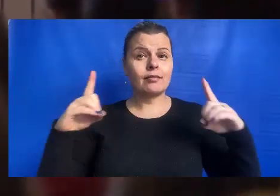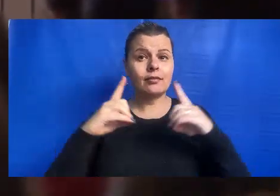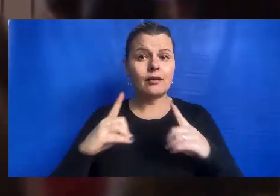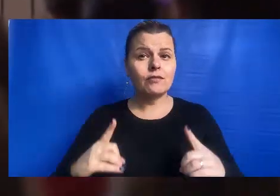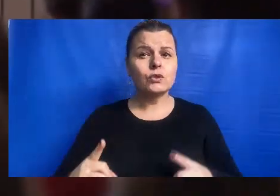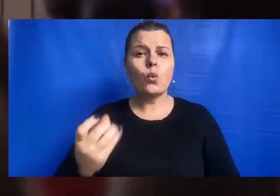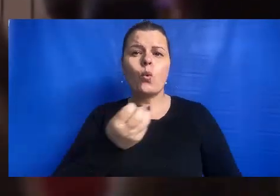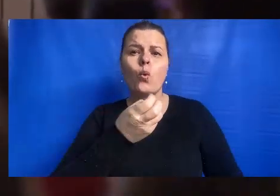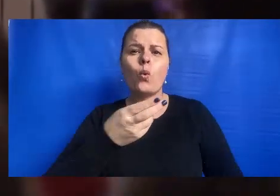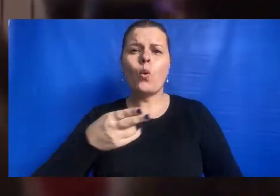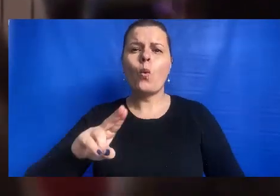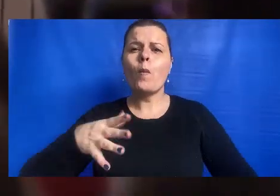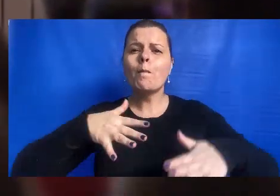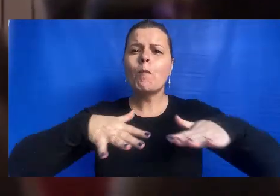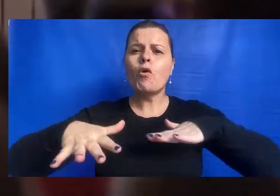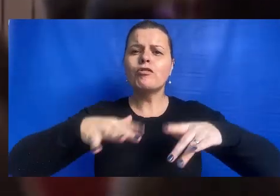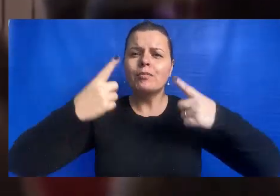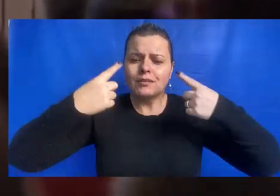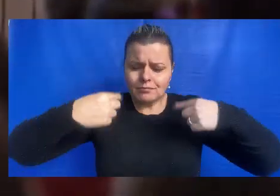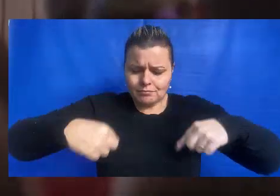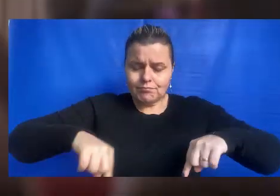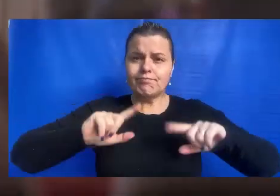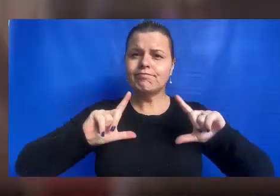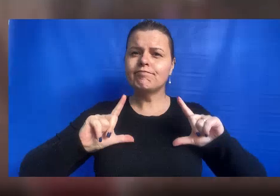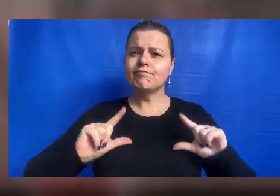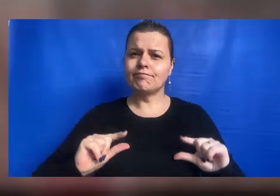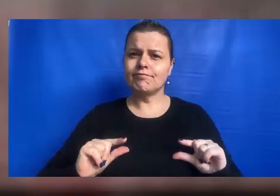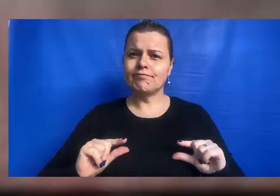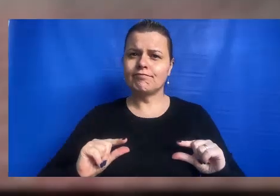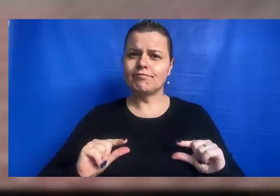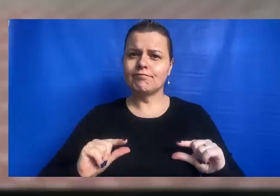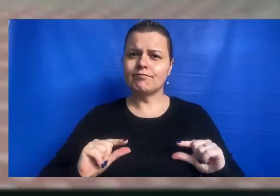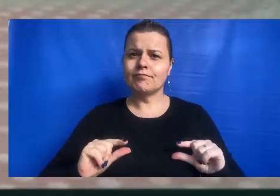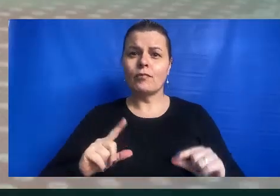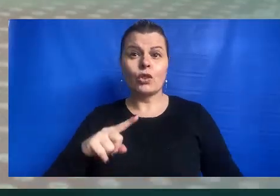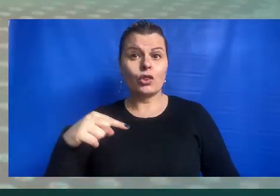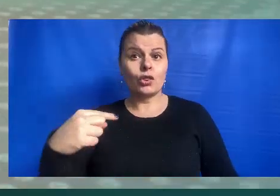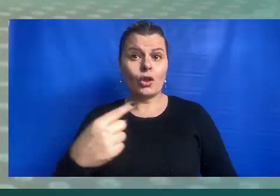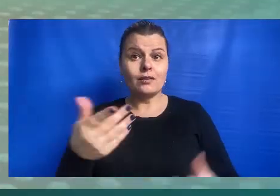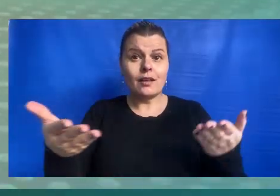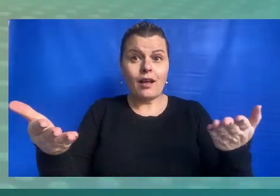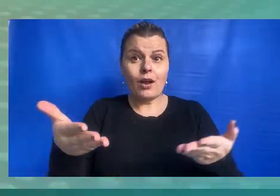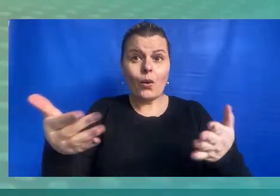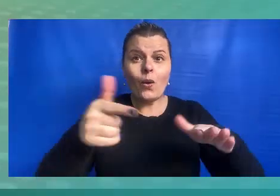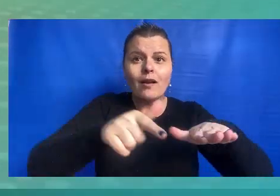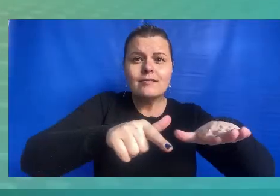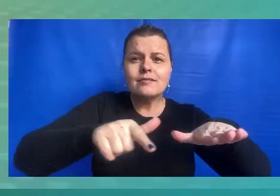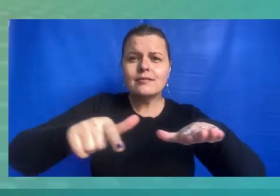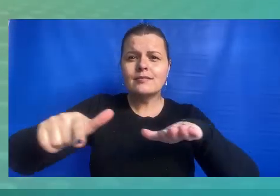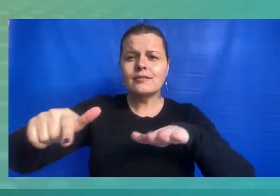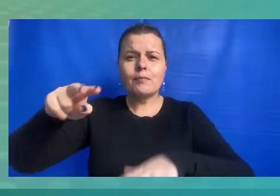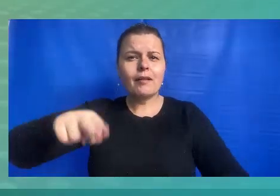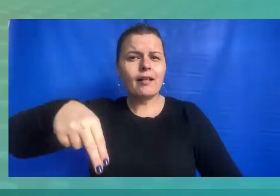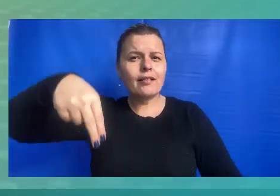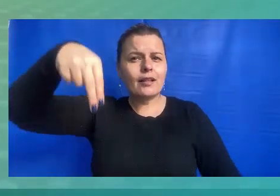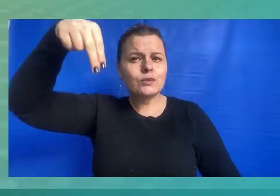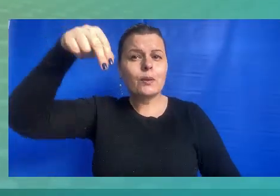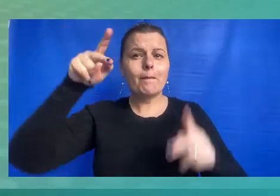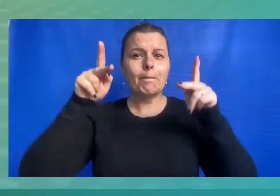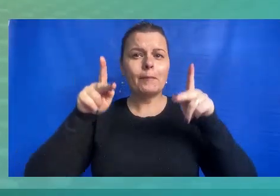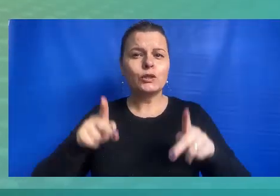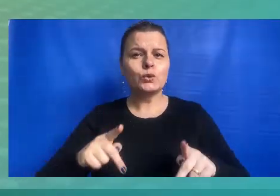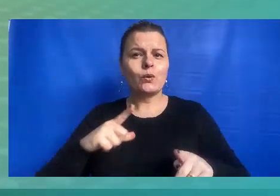deficiência ou com mobilidade reduzida. Estamos na Semana Nacional